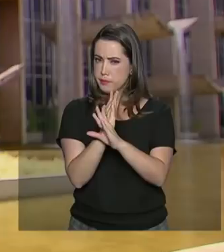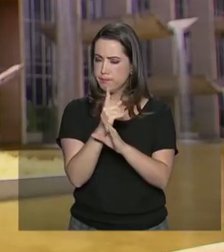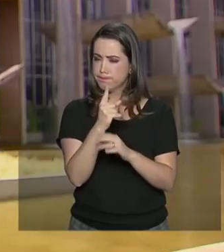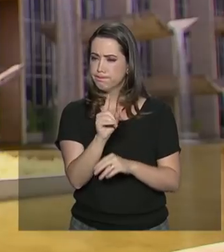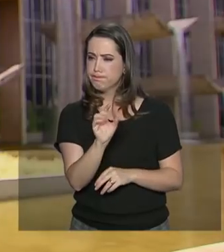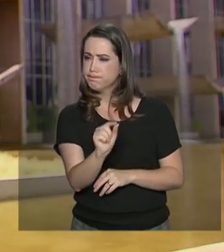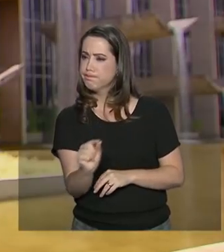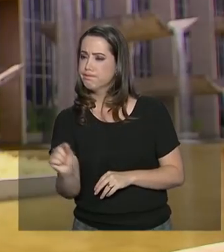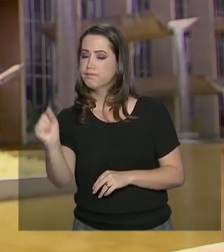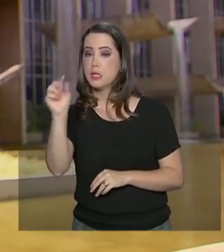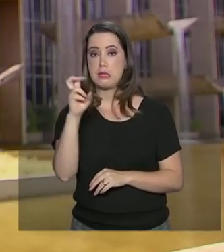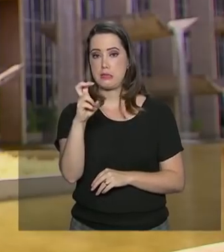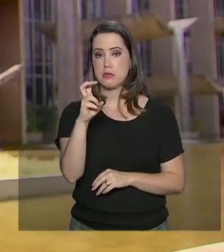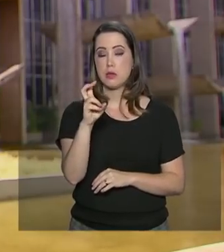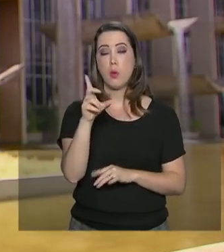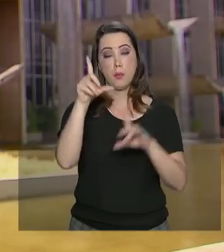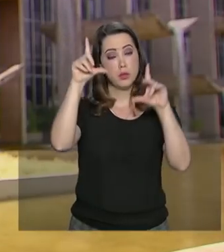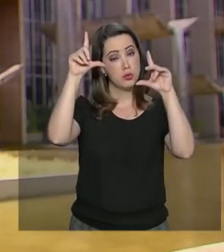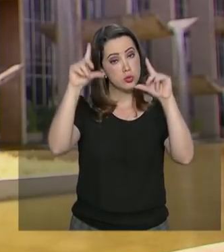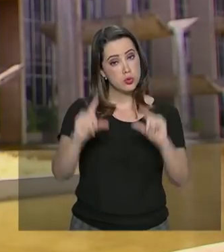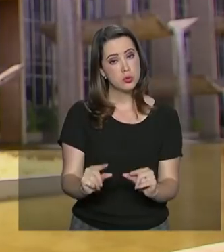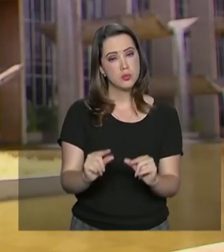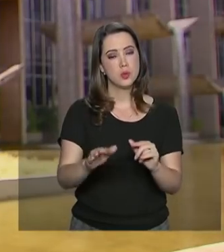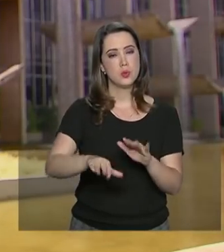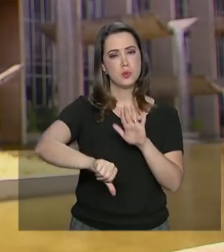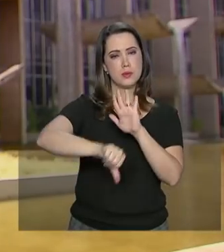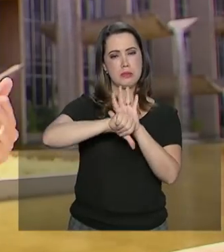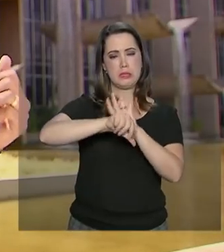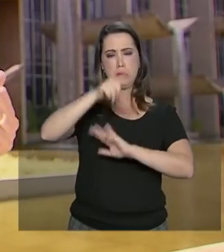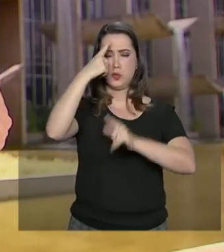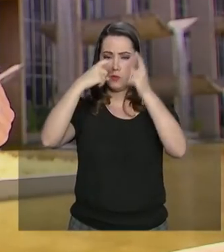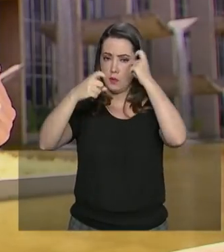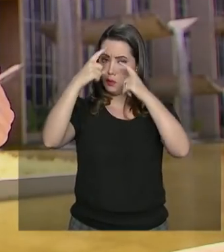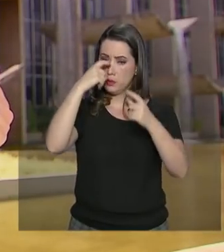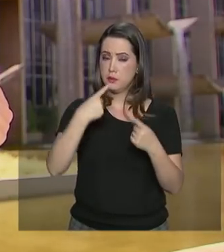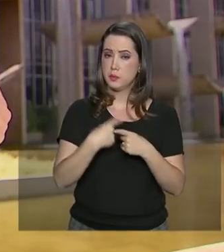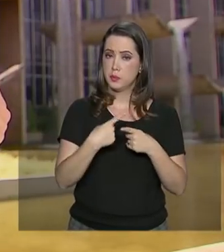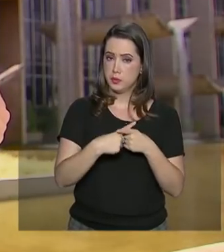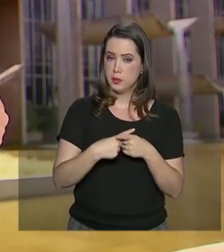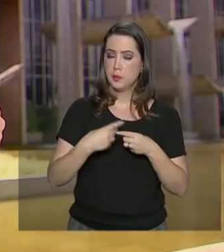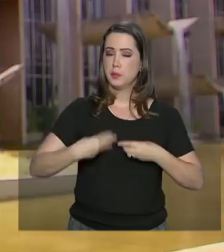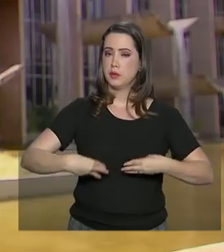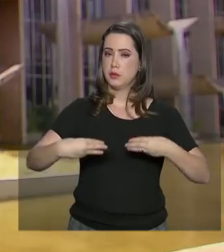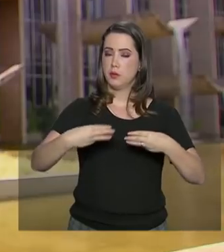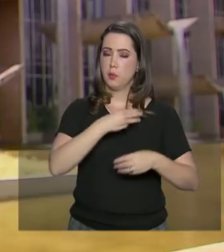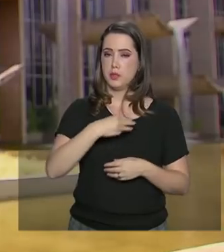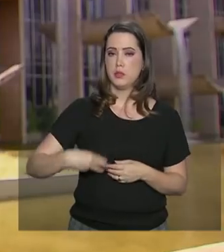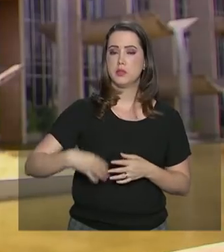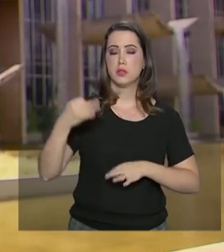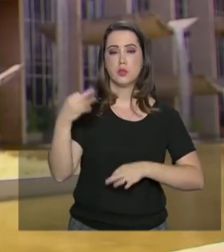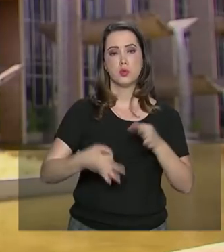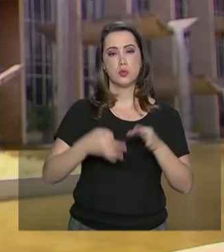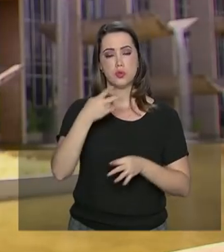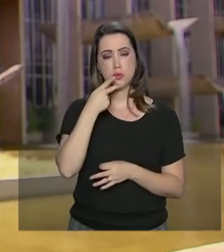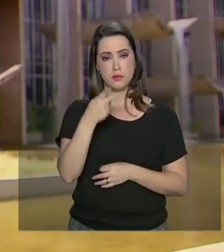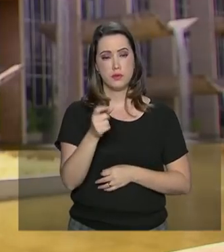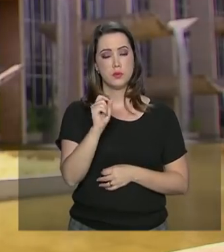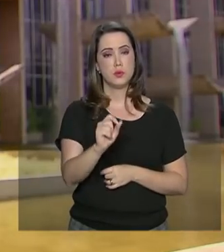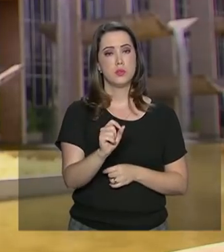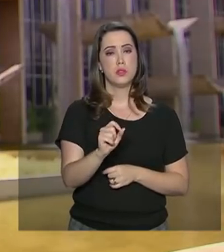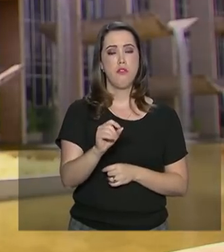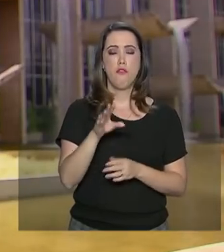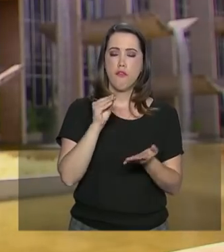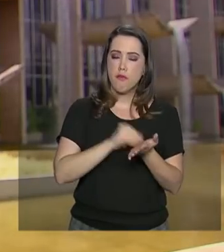serão voltadas para a redução dos crimes violentos. Segundo o ministro da Justiça, Sérgio Moro, os municípios ainda serão